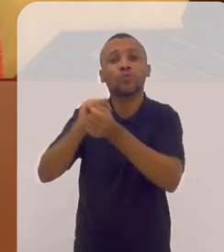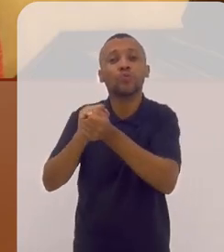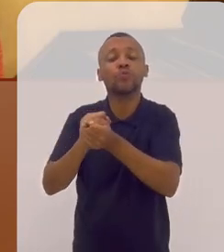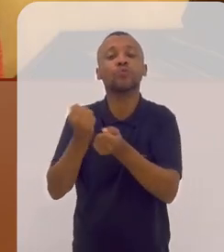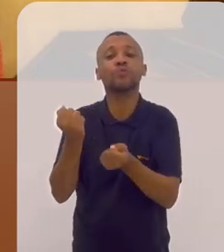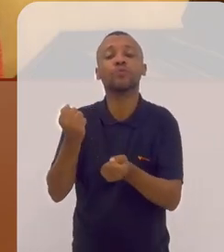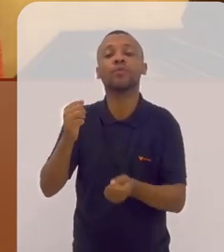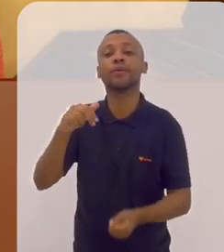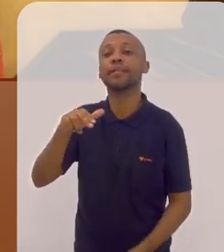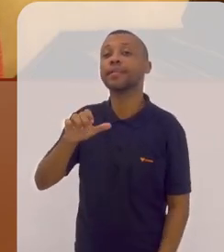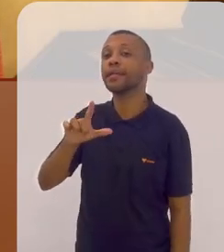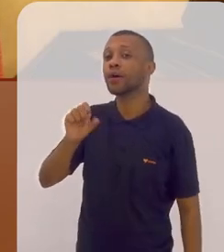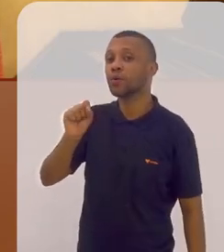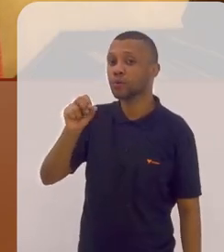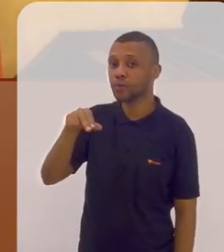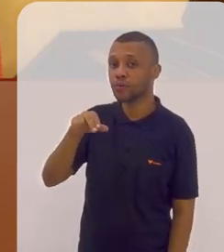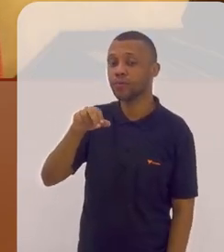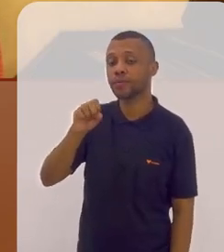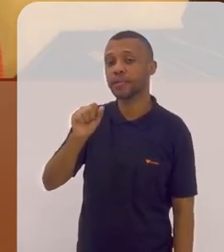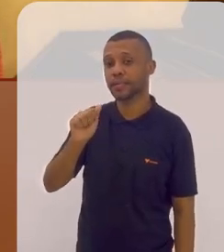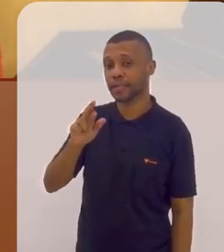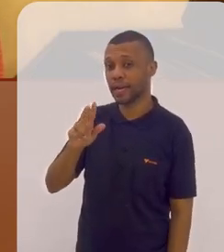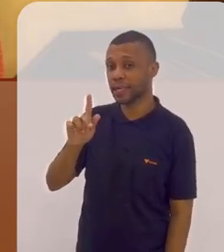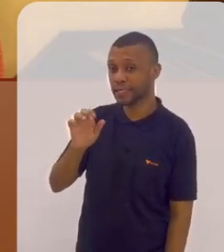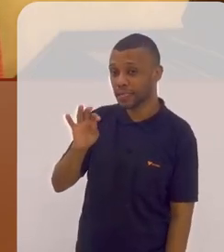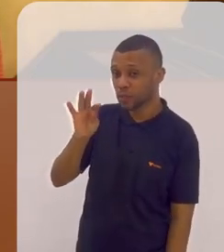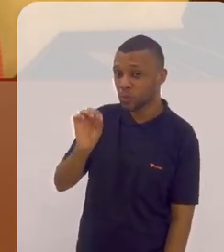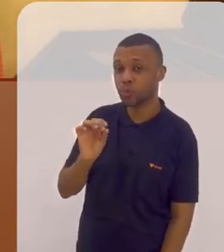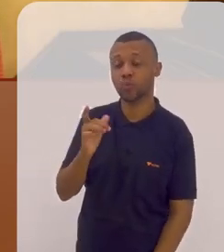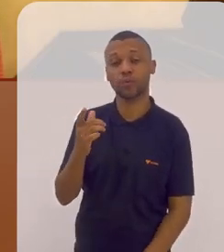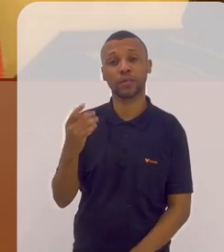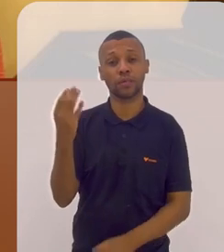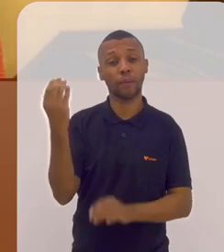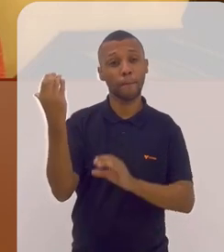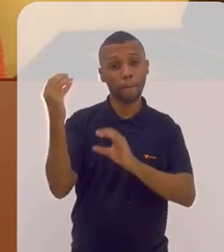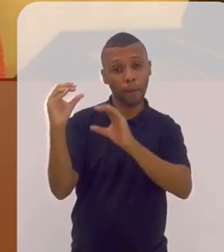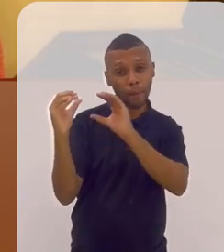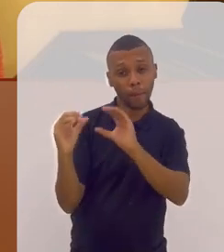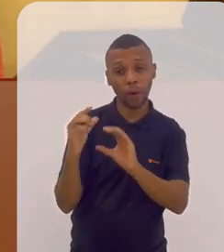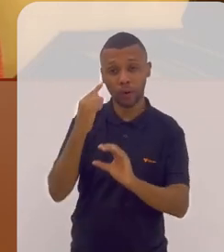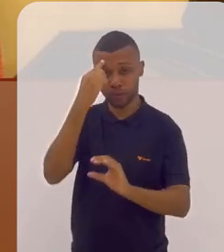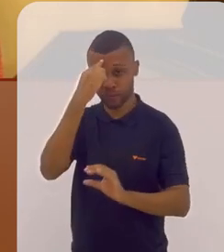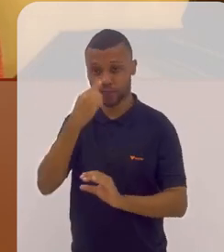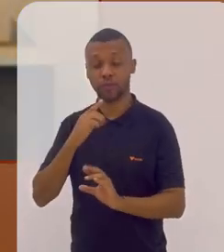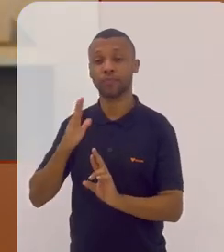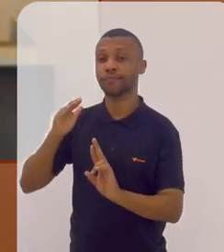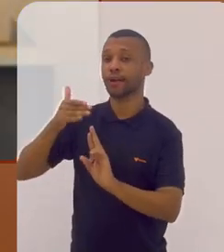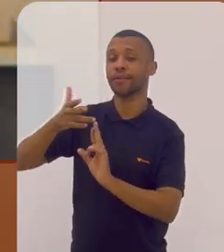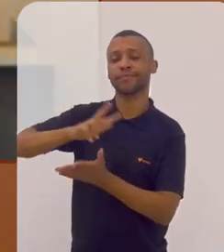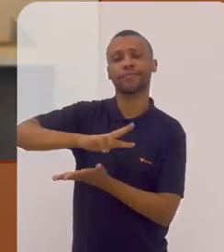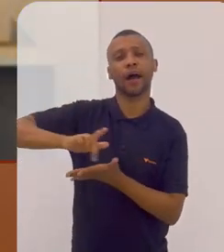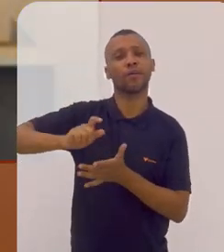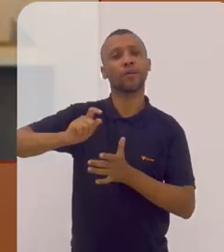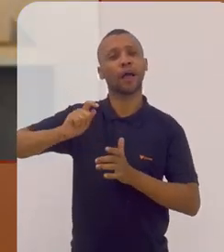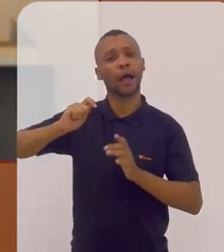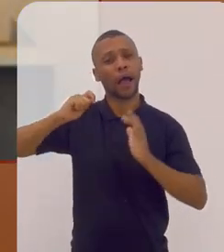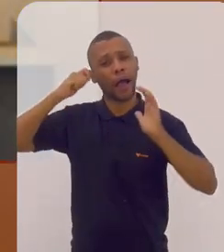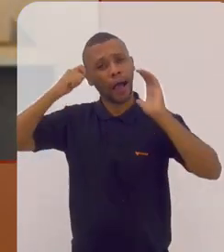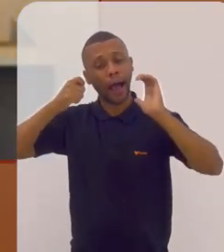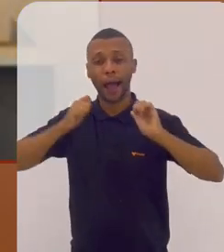E também no Música Brasilis, no portal, você traz referências de diversos artistas